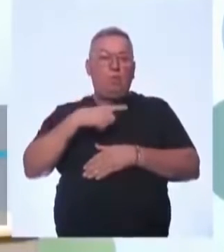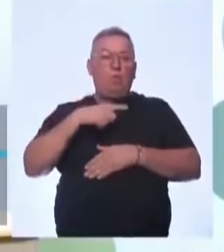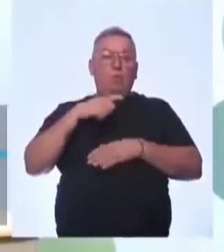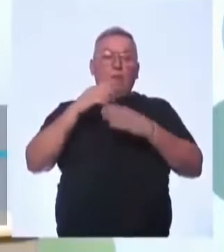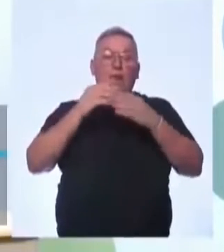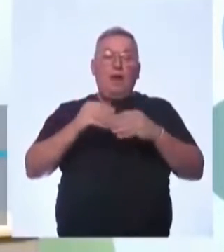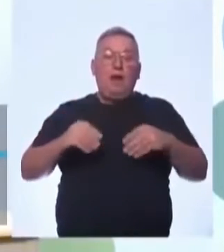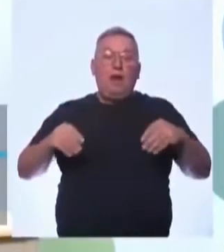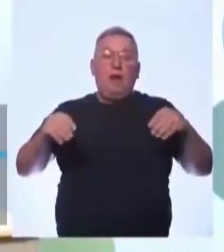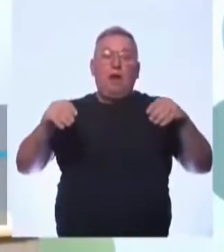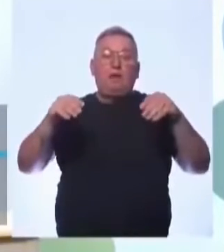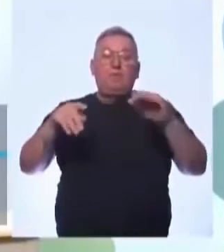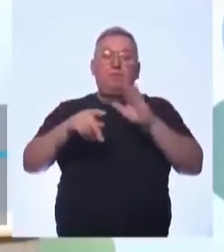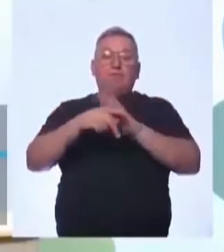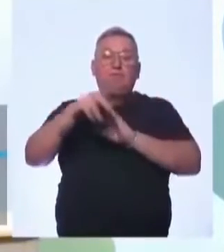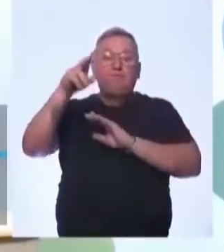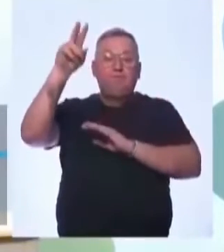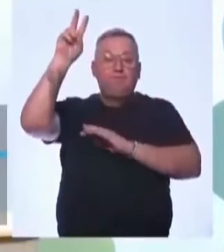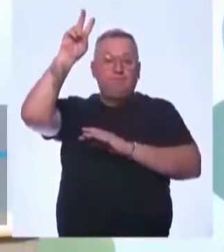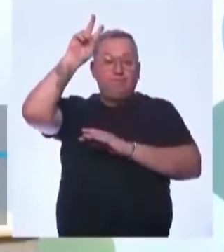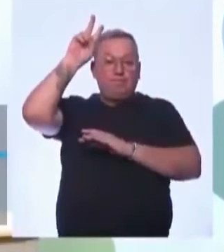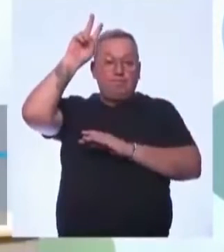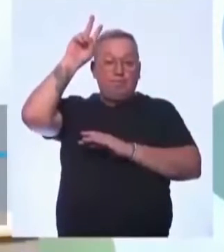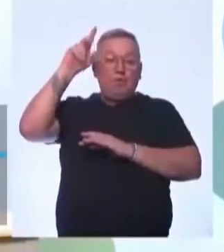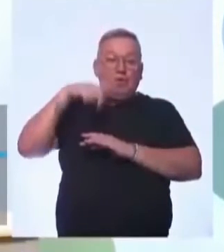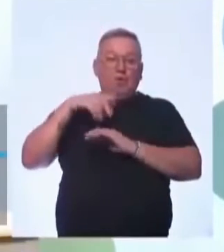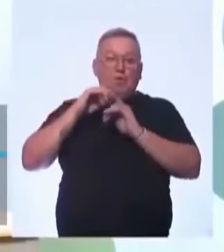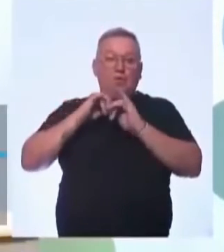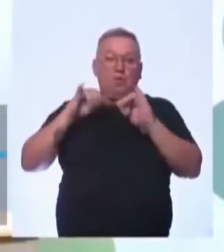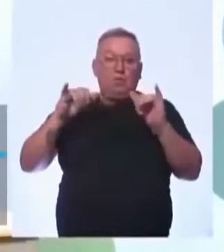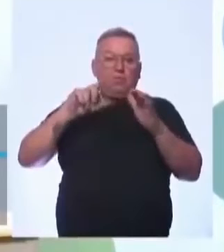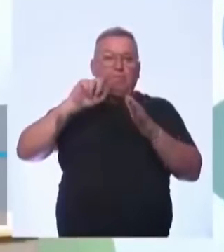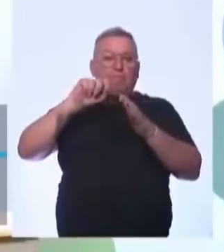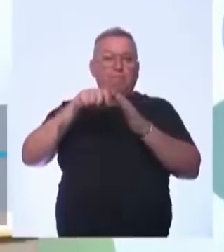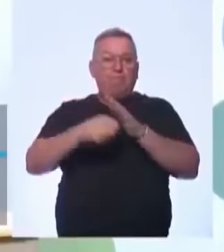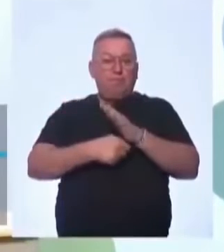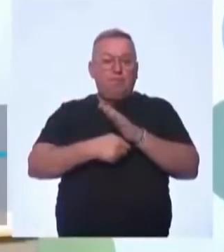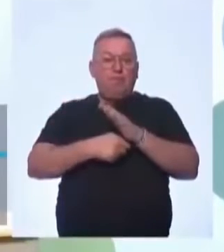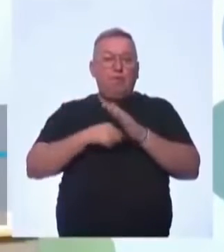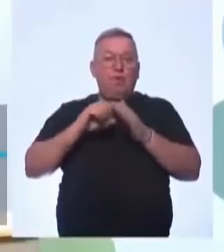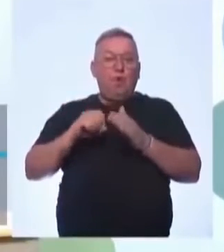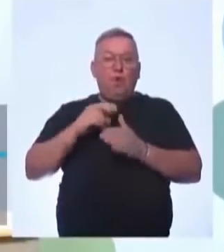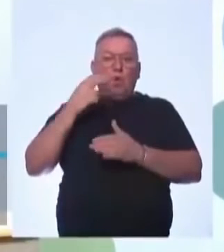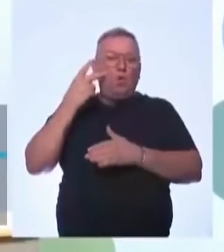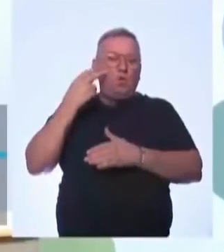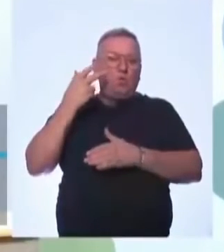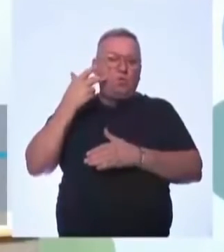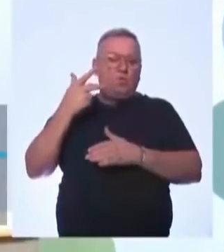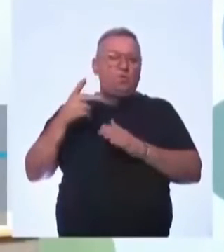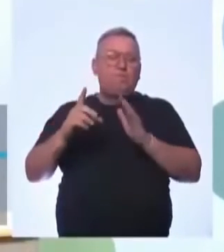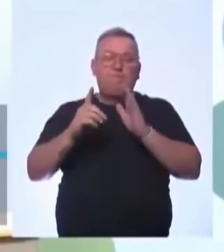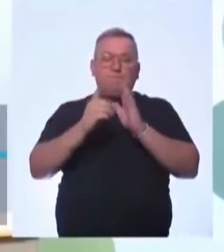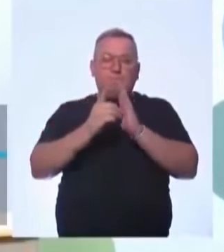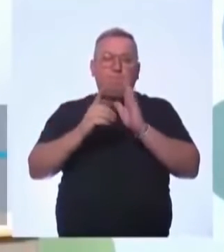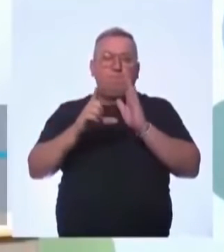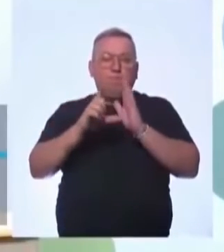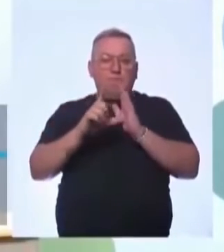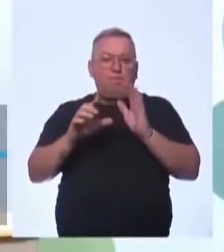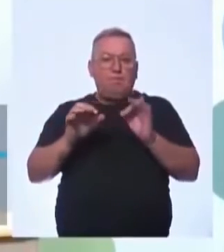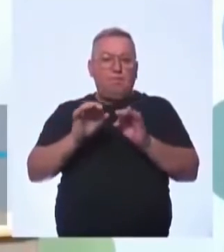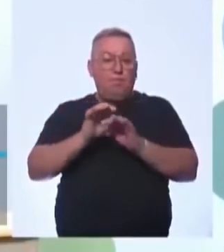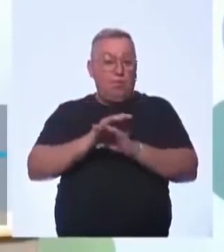indígenas, que elas podem ser declaradas, homologadas ou até regularizadas.